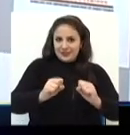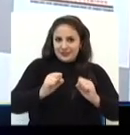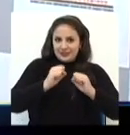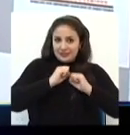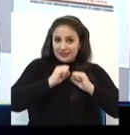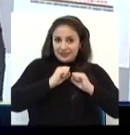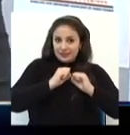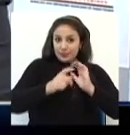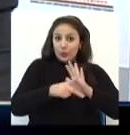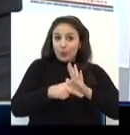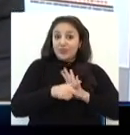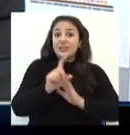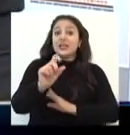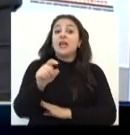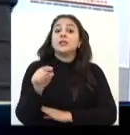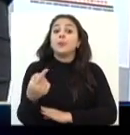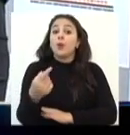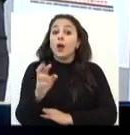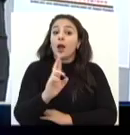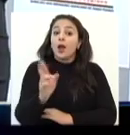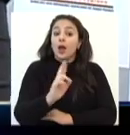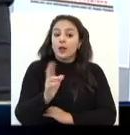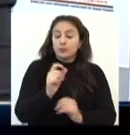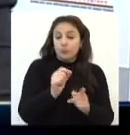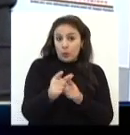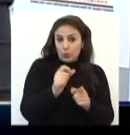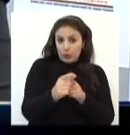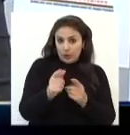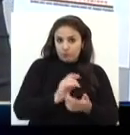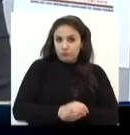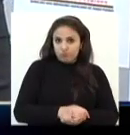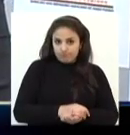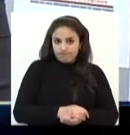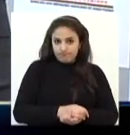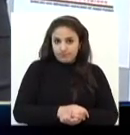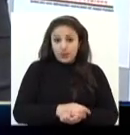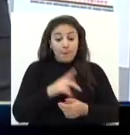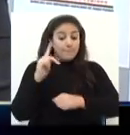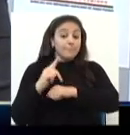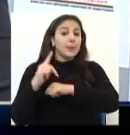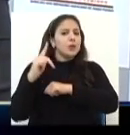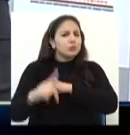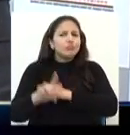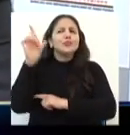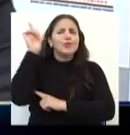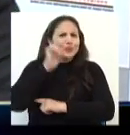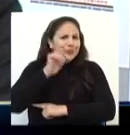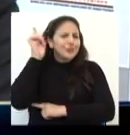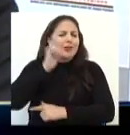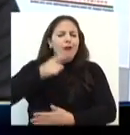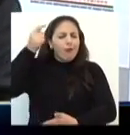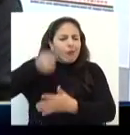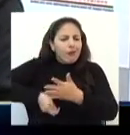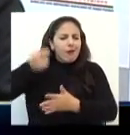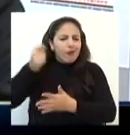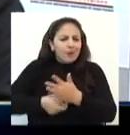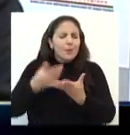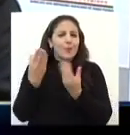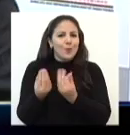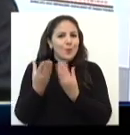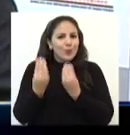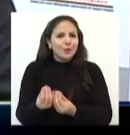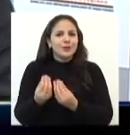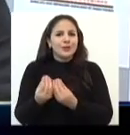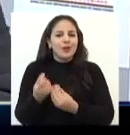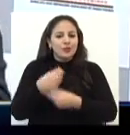pedia R$ 10 mil de locação. Nas imobiliárias, nós temos esses registros. Passo Fundo conseguiu se esforçar muito,